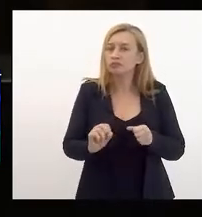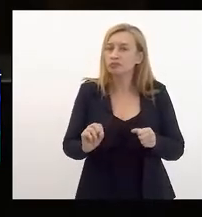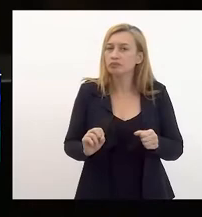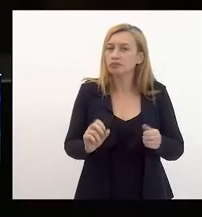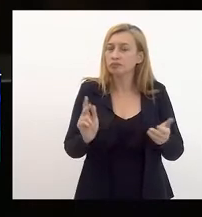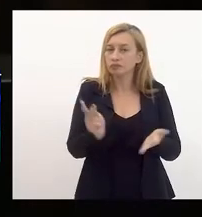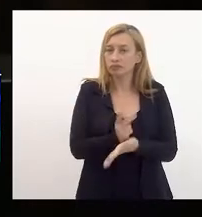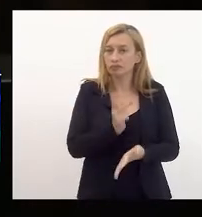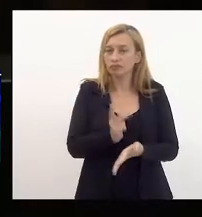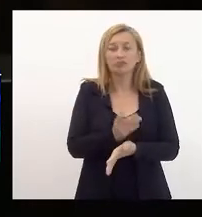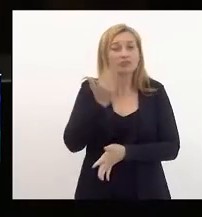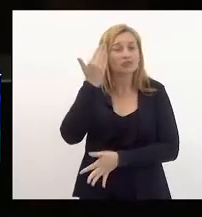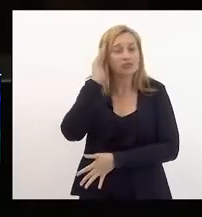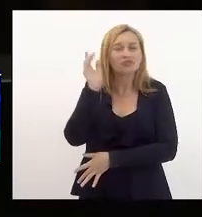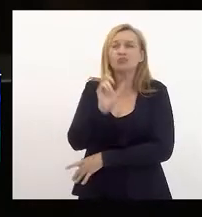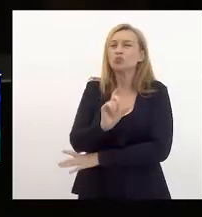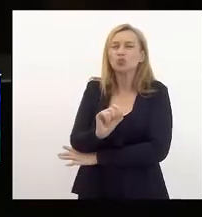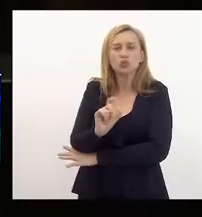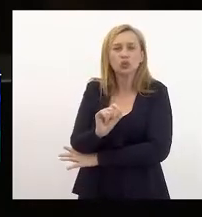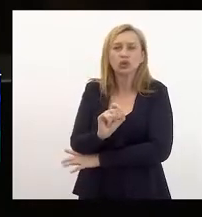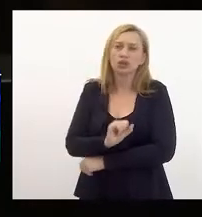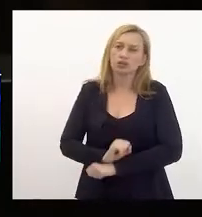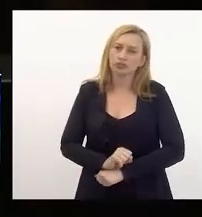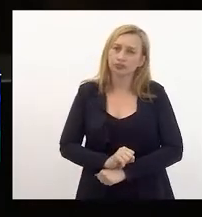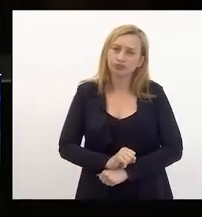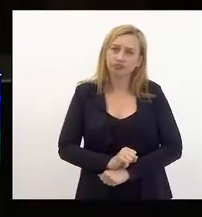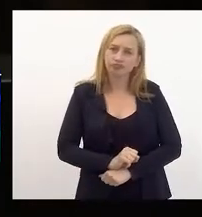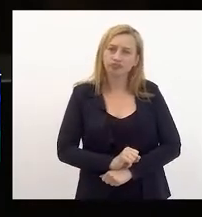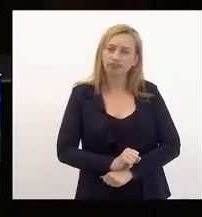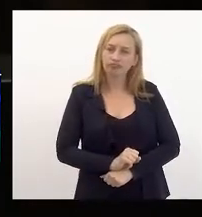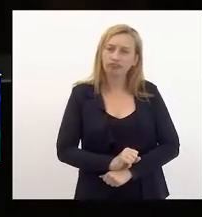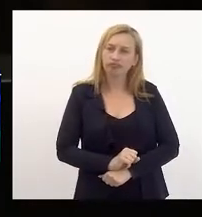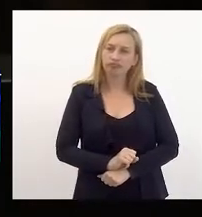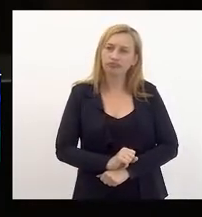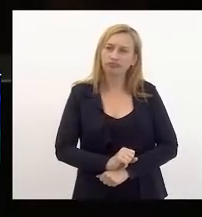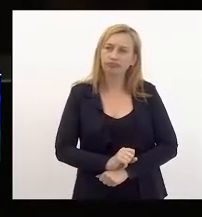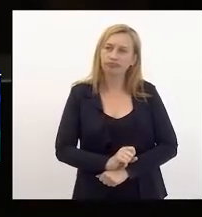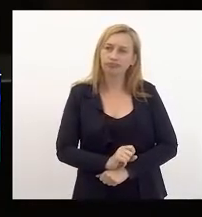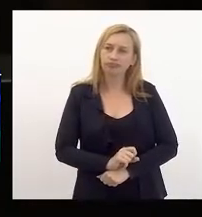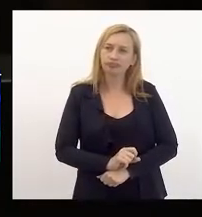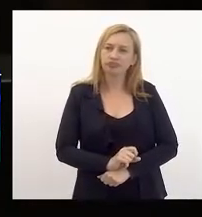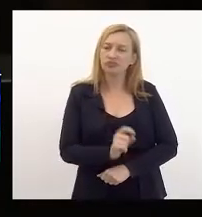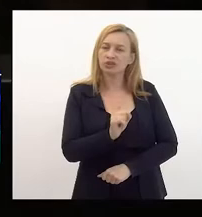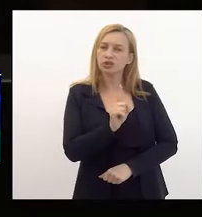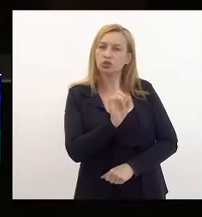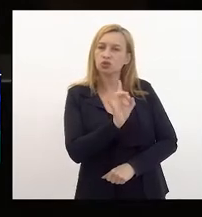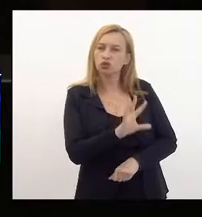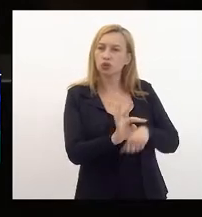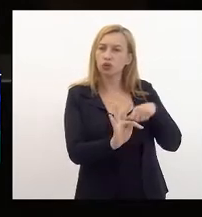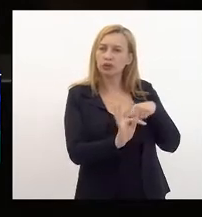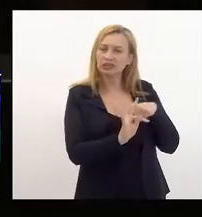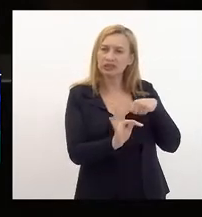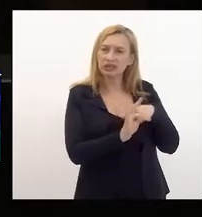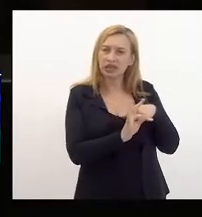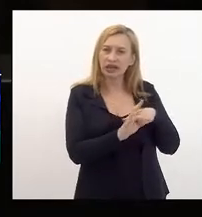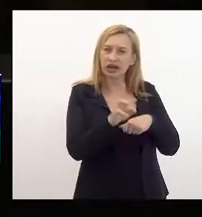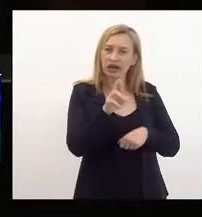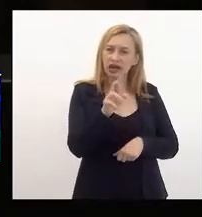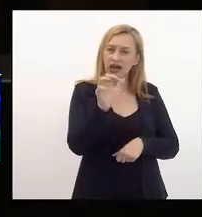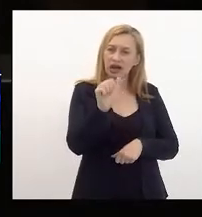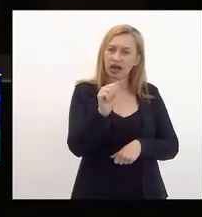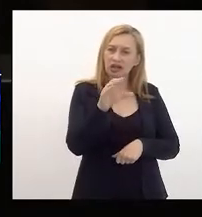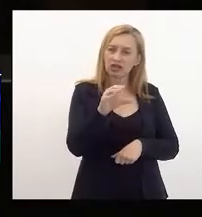que não se trata apenas de uma técnica da racionalidade